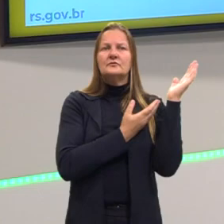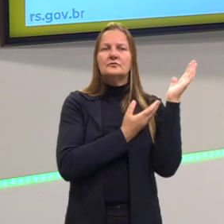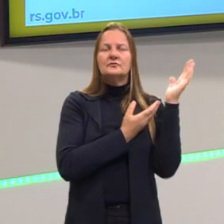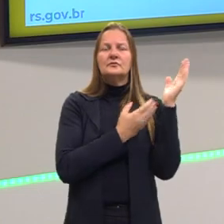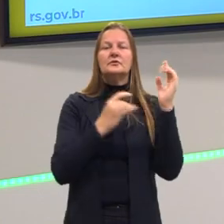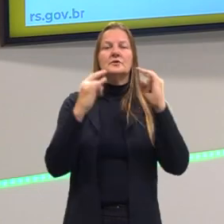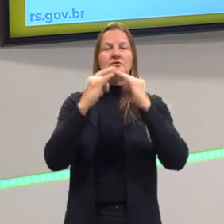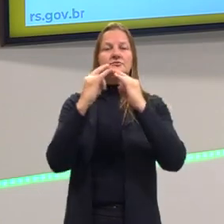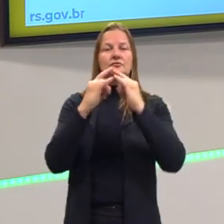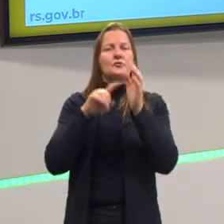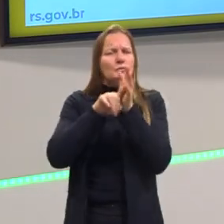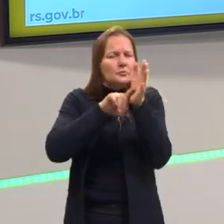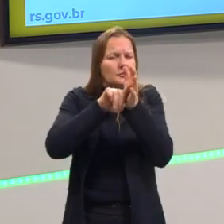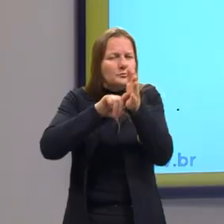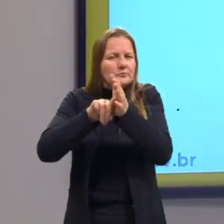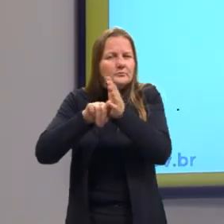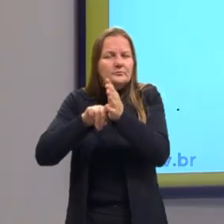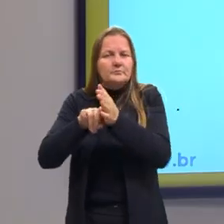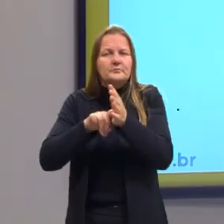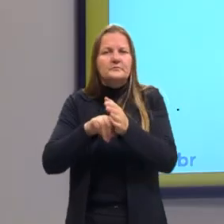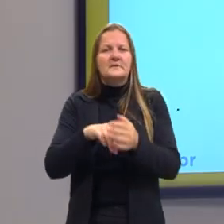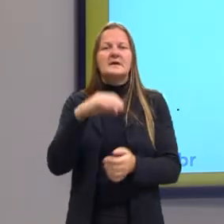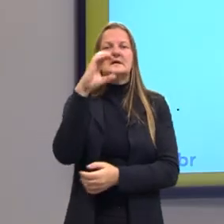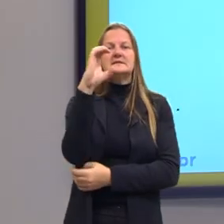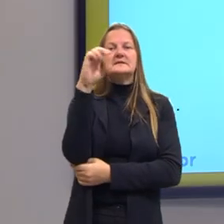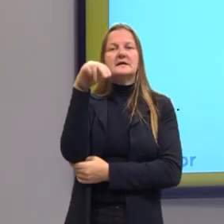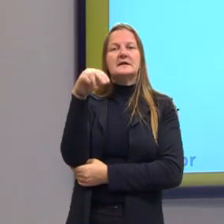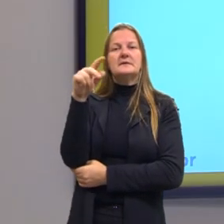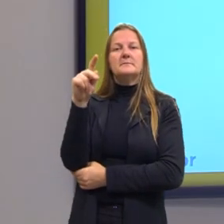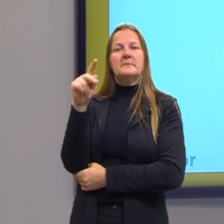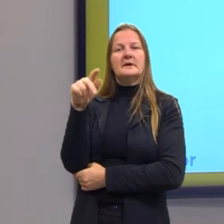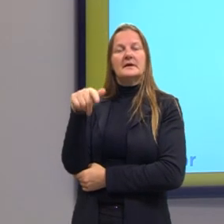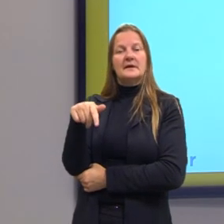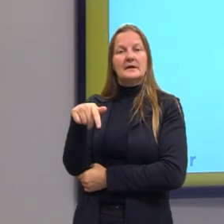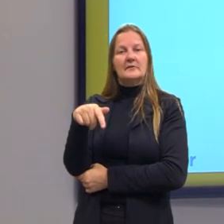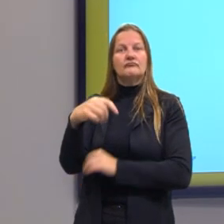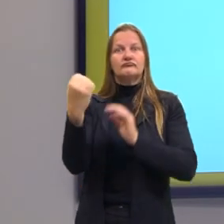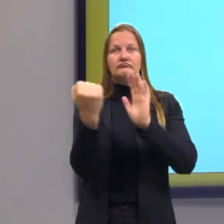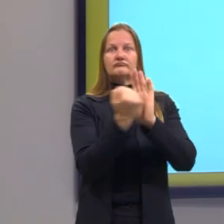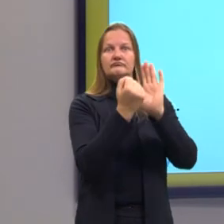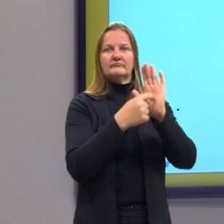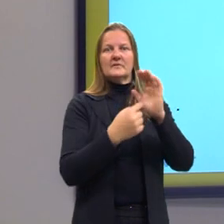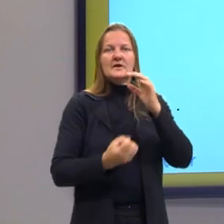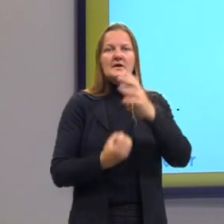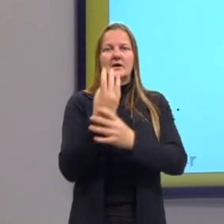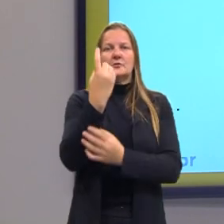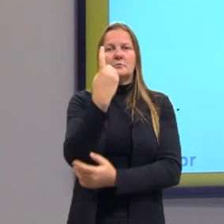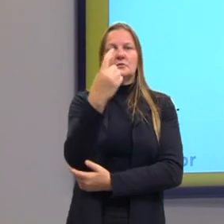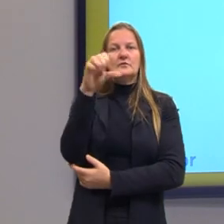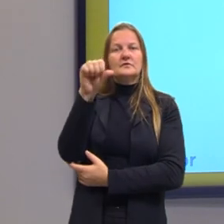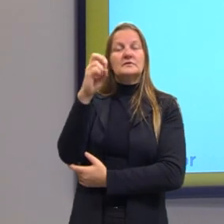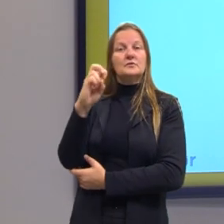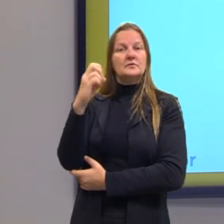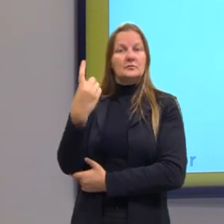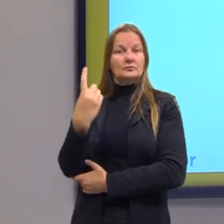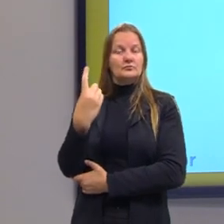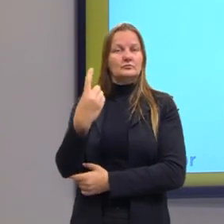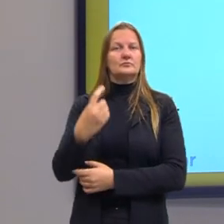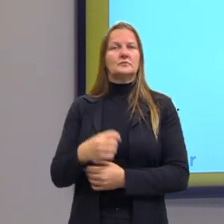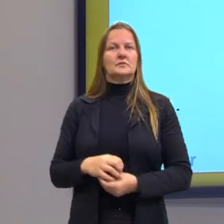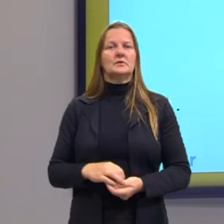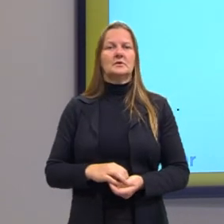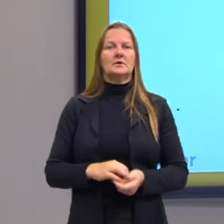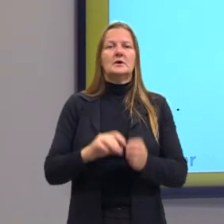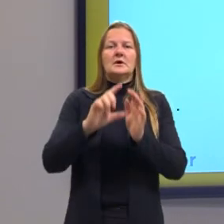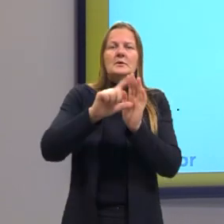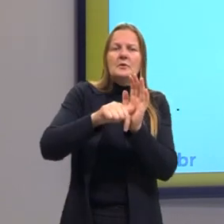pesquisa e também aqui o CNPq. O CNPq é criado só em 1951, já um pouco